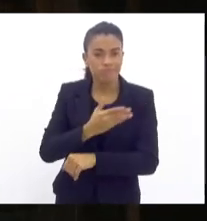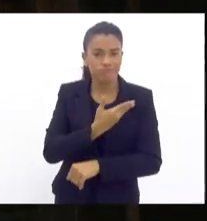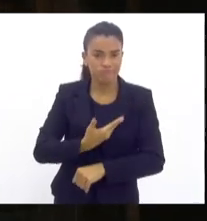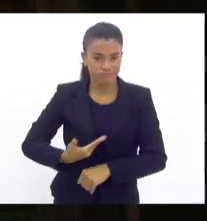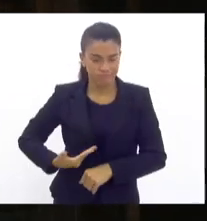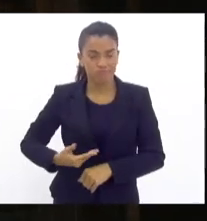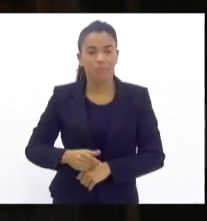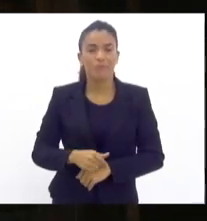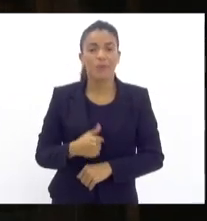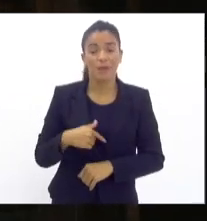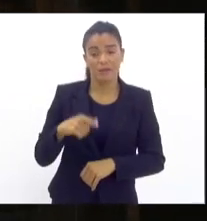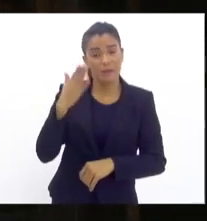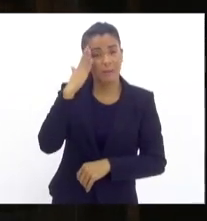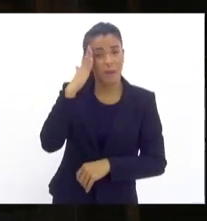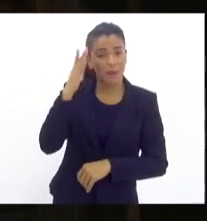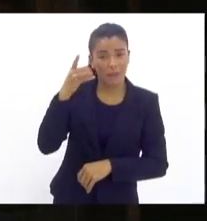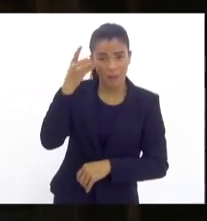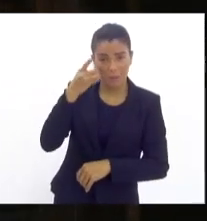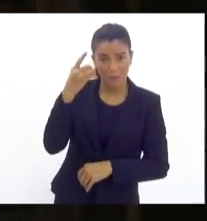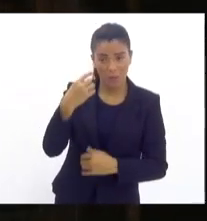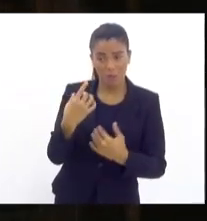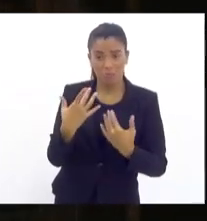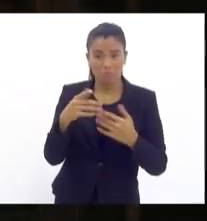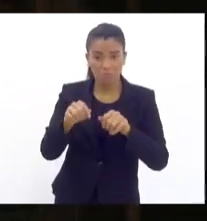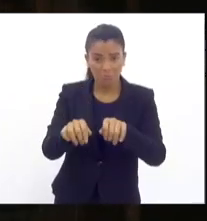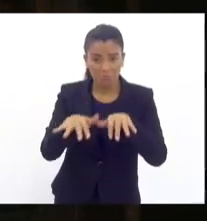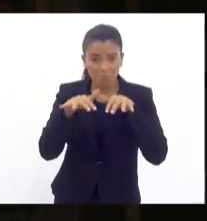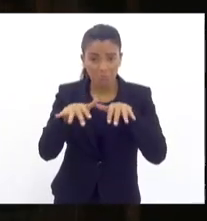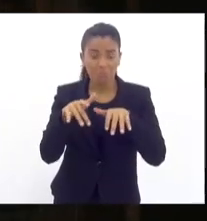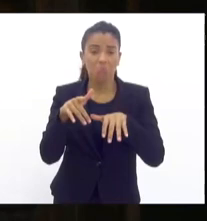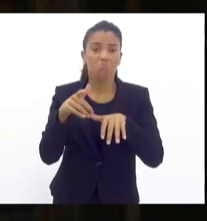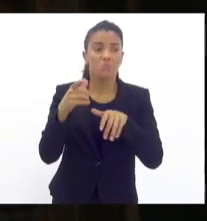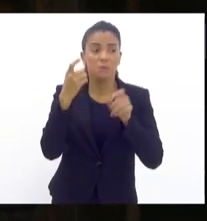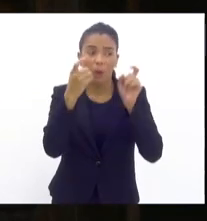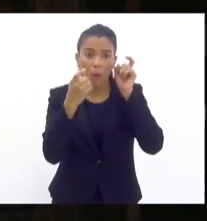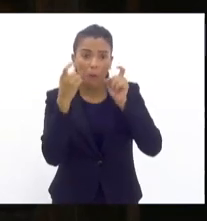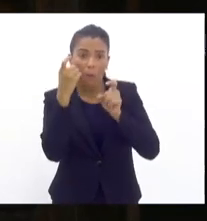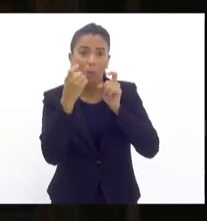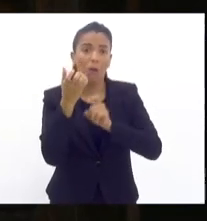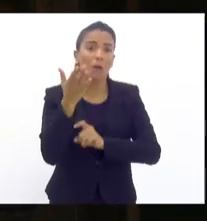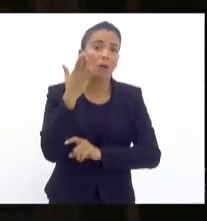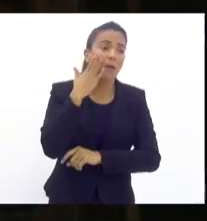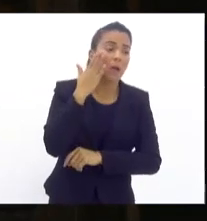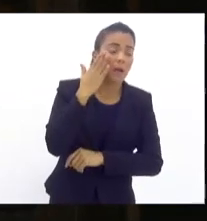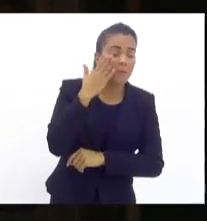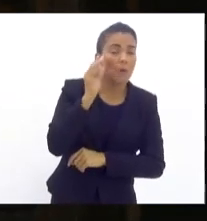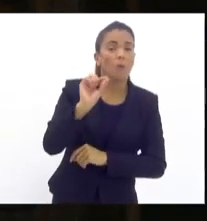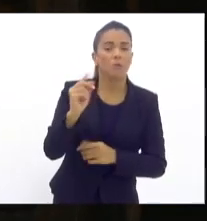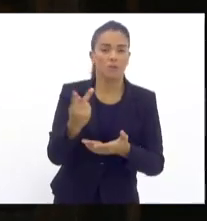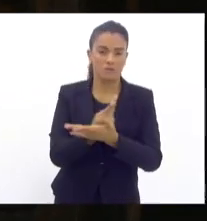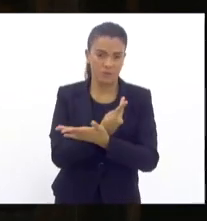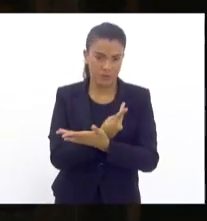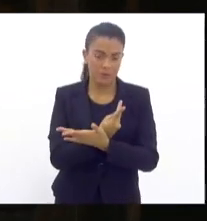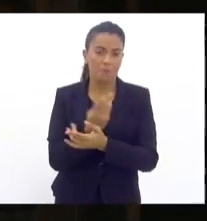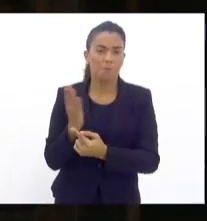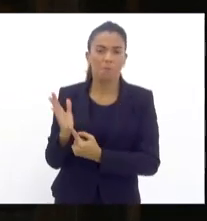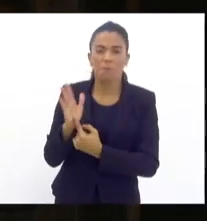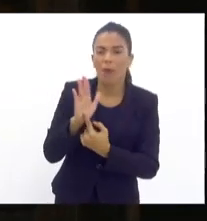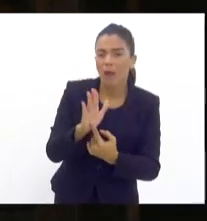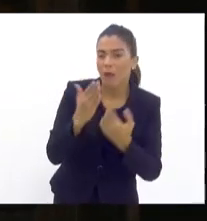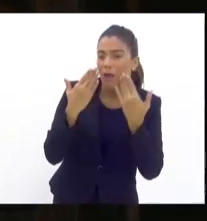tanto se preocupa, tanto quer entender o que está acontecendo. Eu acho que, além de mostrar números,